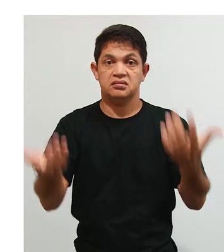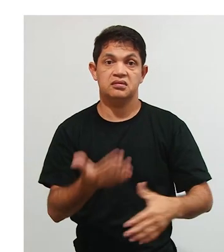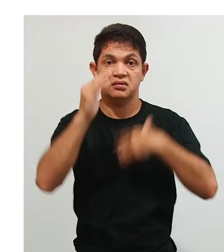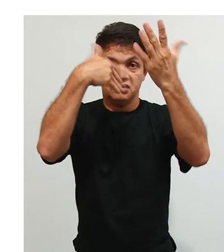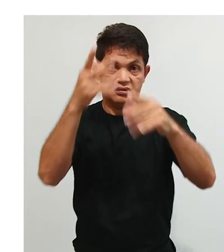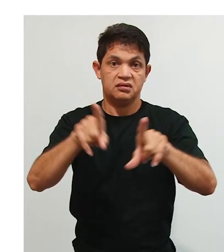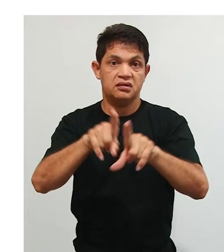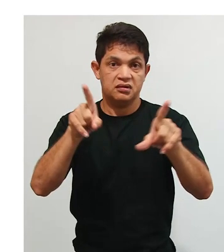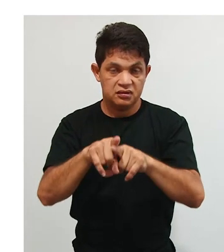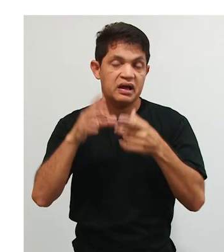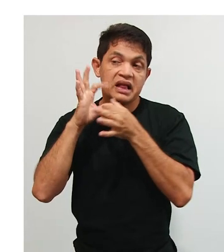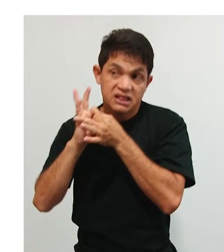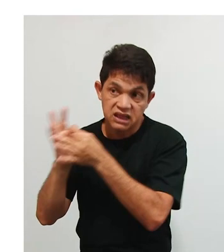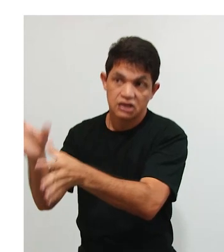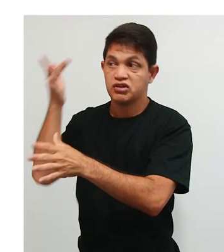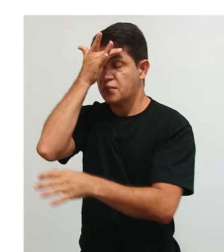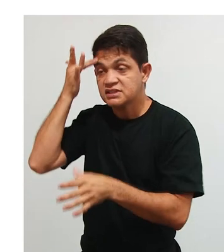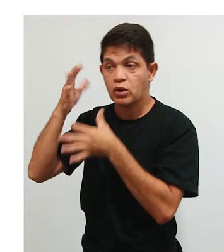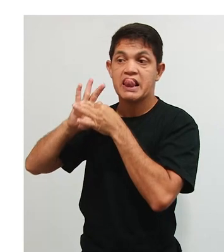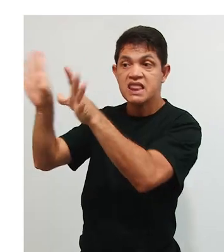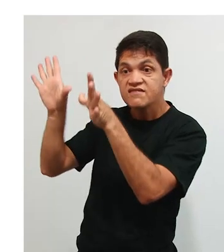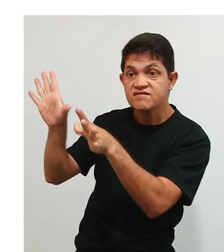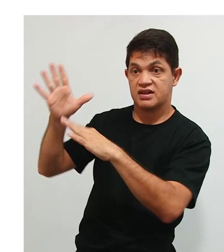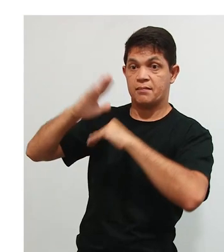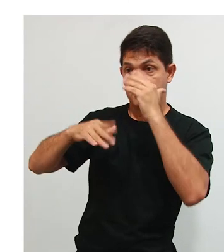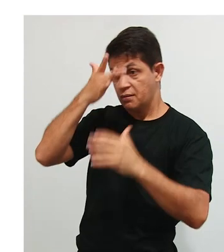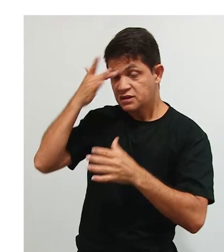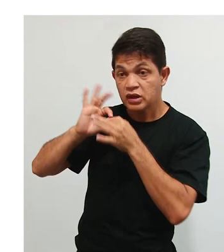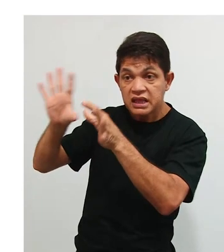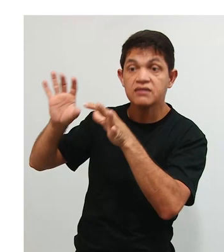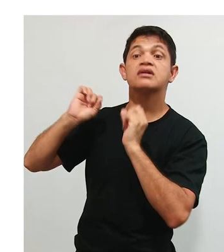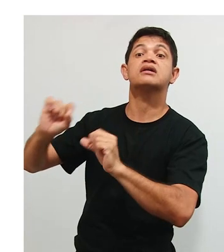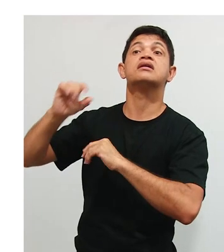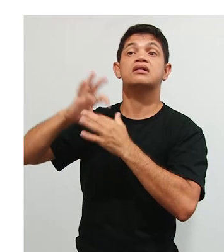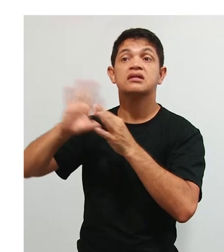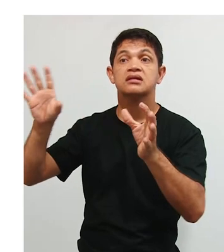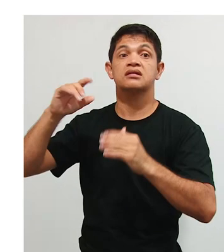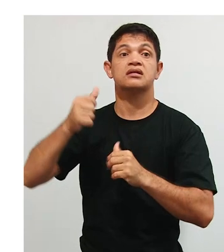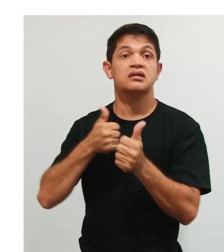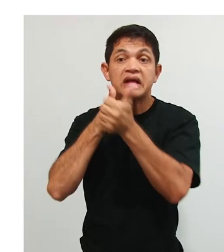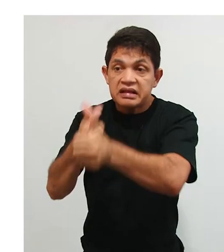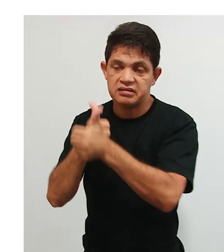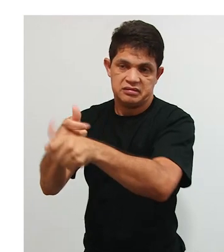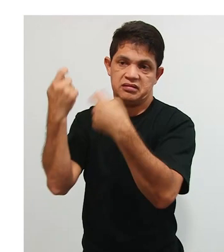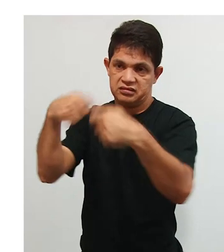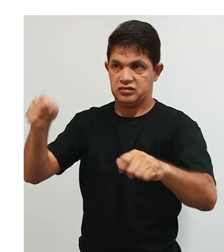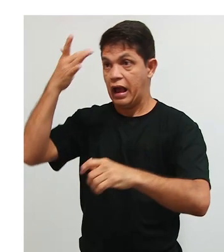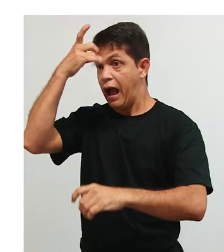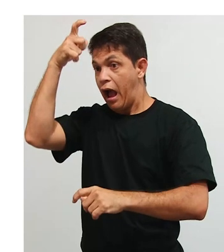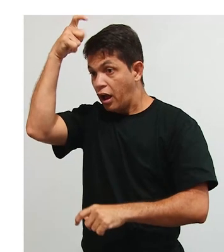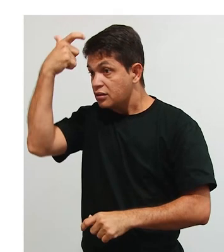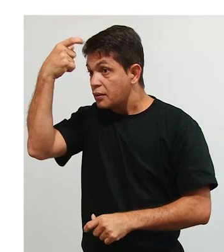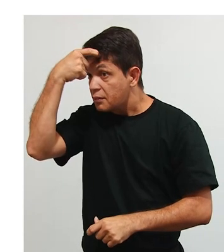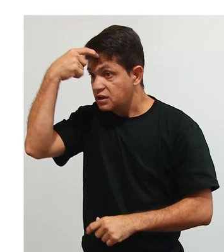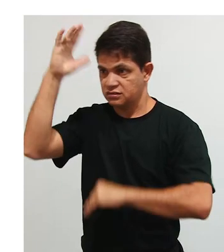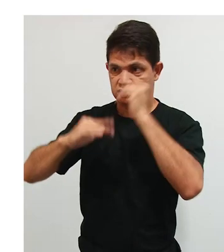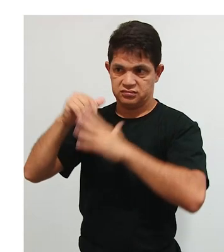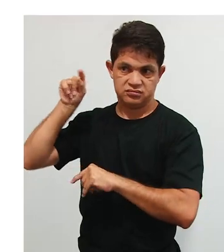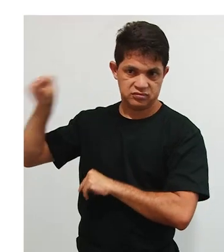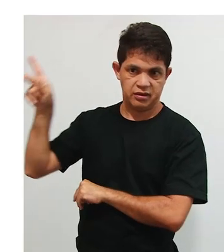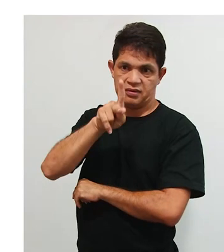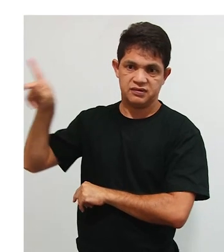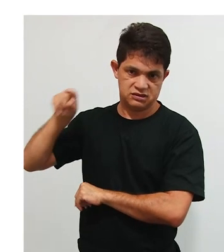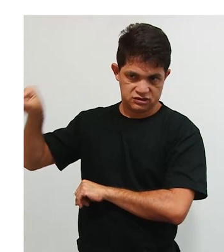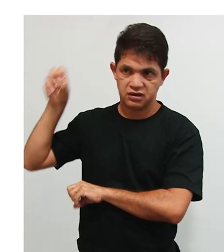que deixa a pessoa livre, uma certa liberdade não dirigida, porque depende da pessoa e não do professor